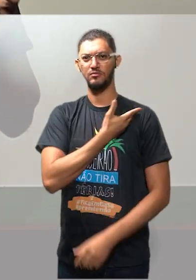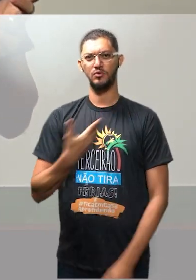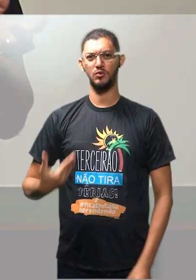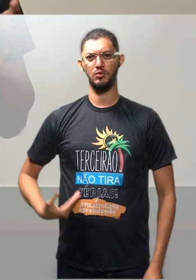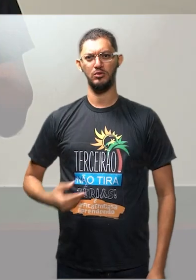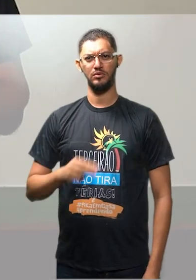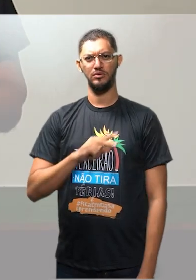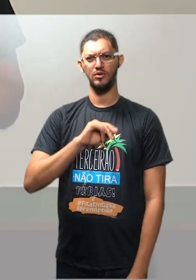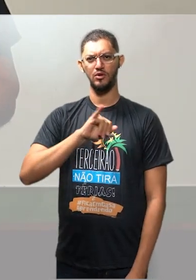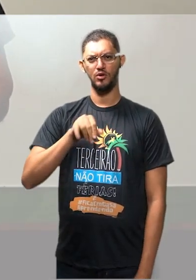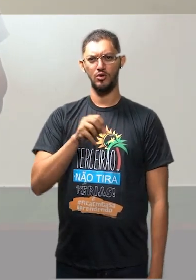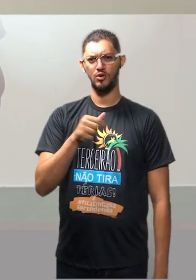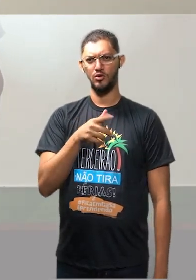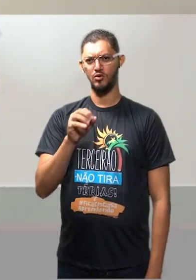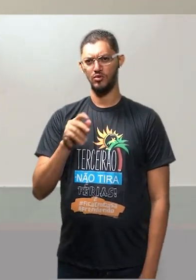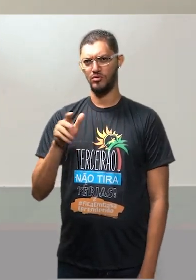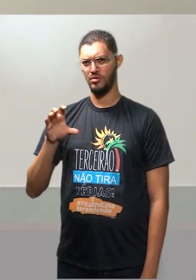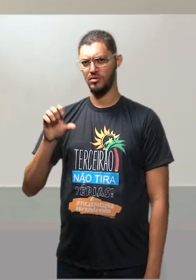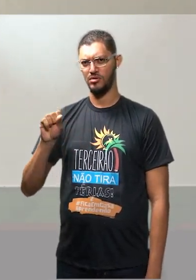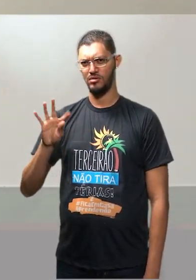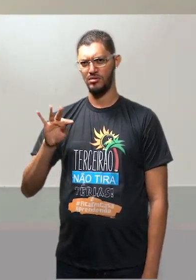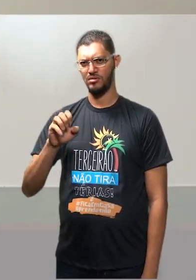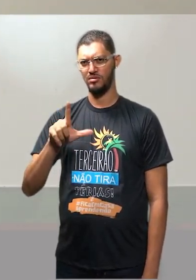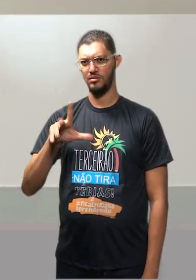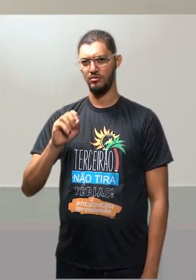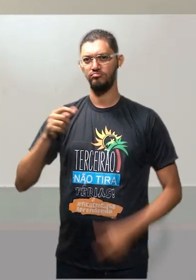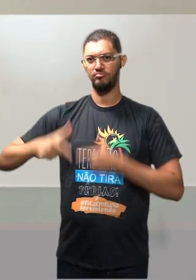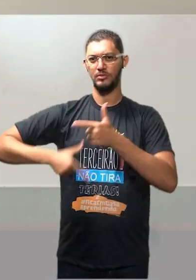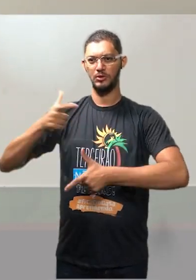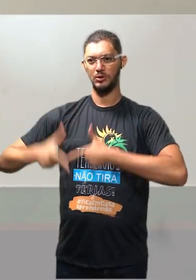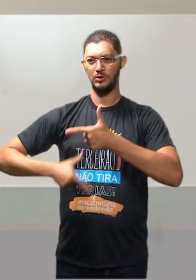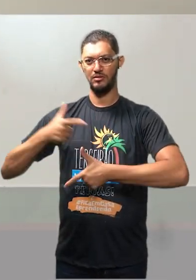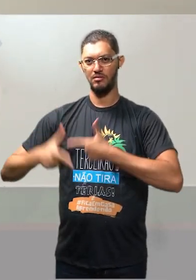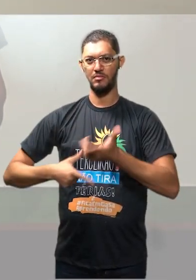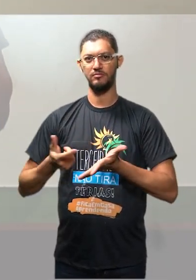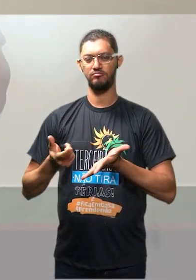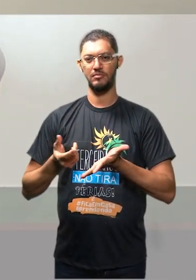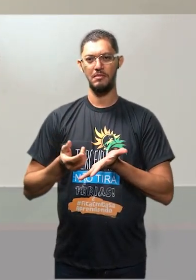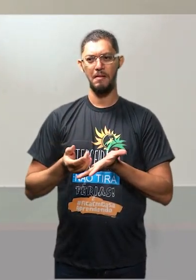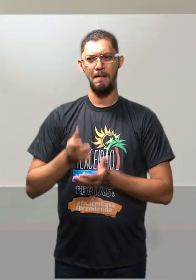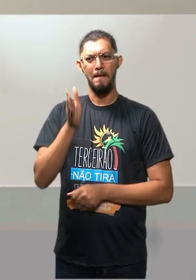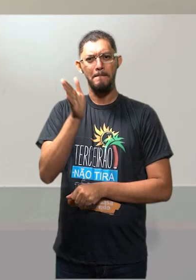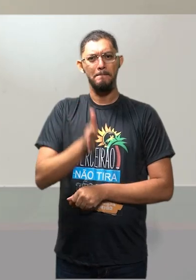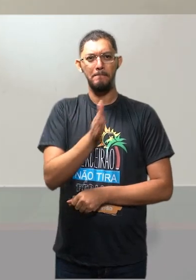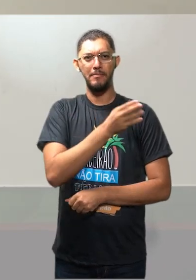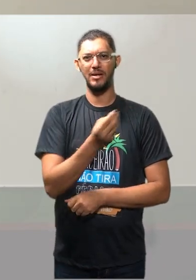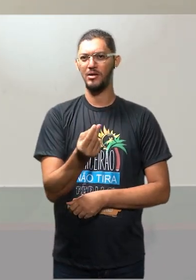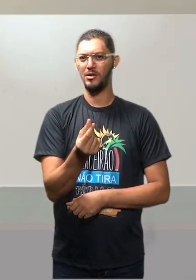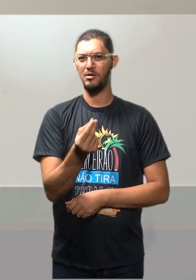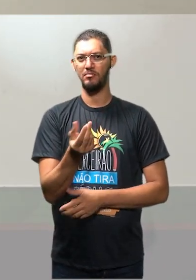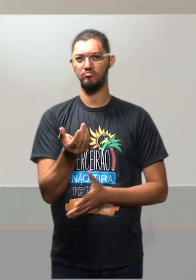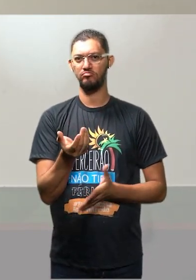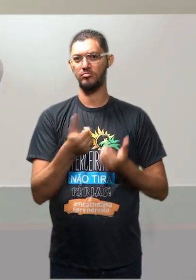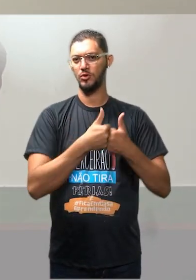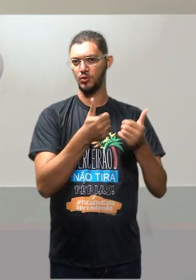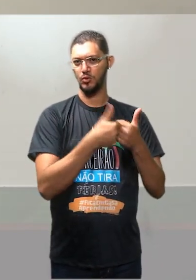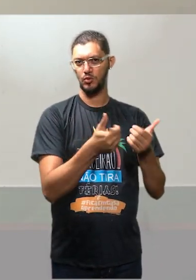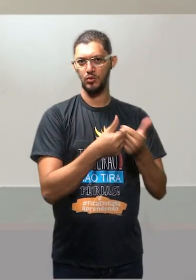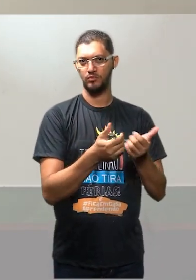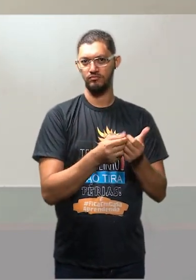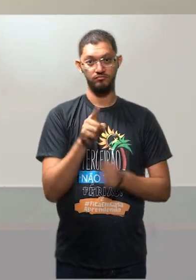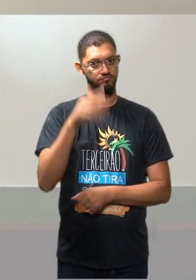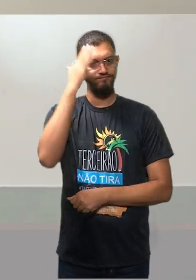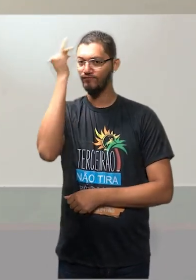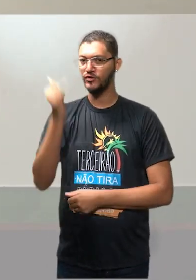aqui de João Castelo, onde os estudantes lutaram pela meia passagem. Vocês usam passe, alguns, e não